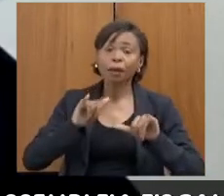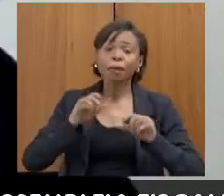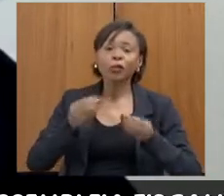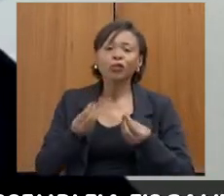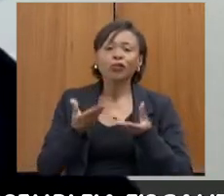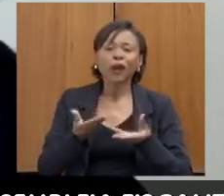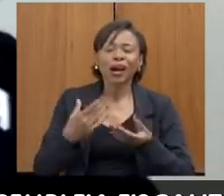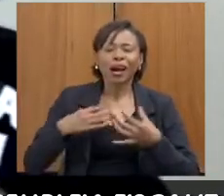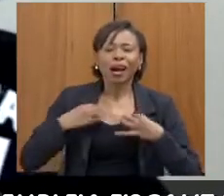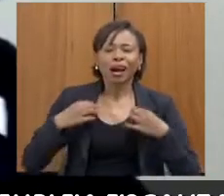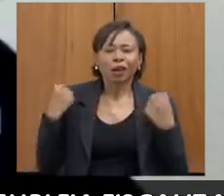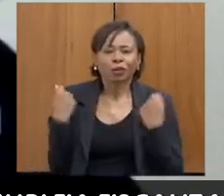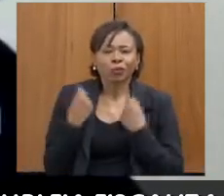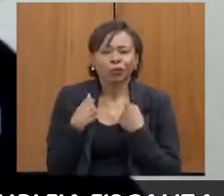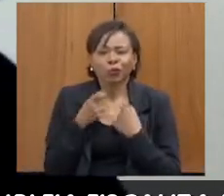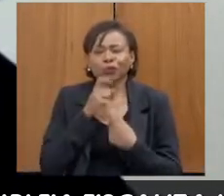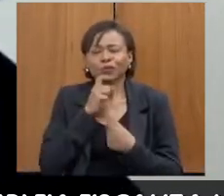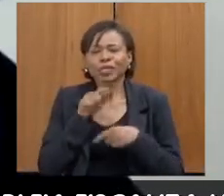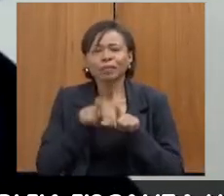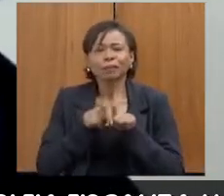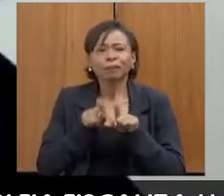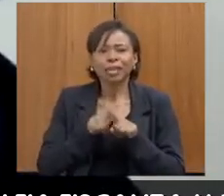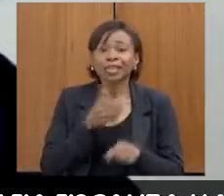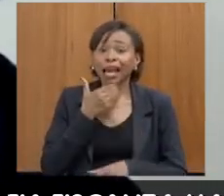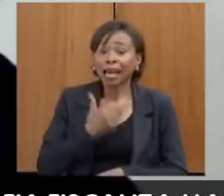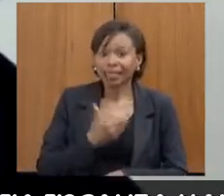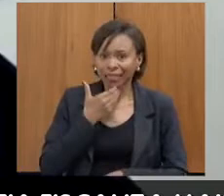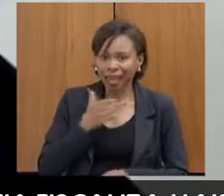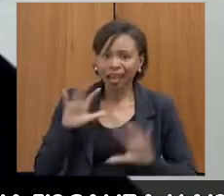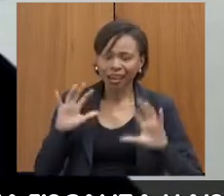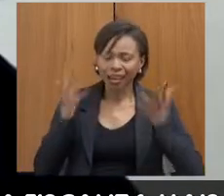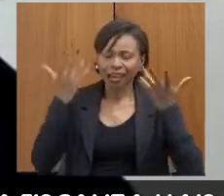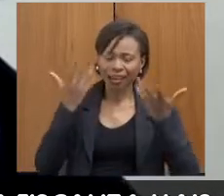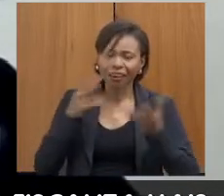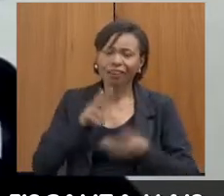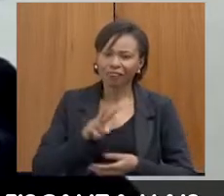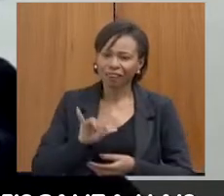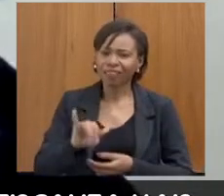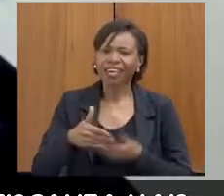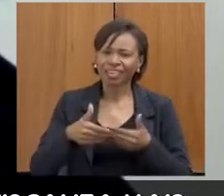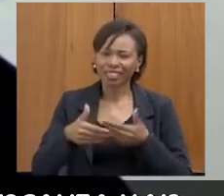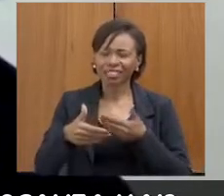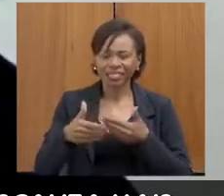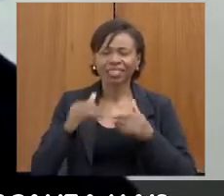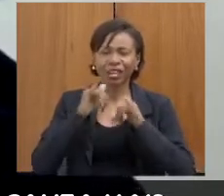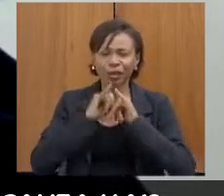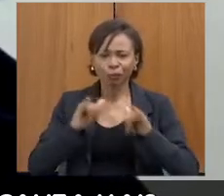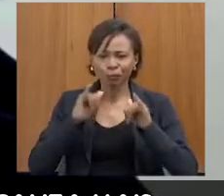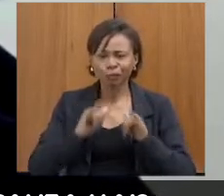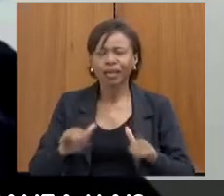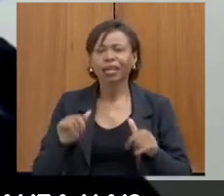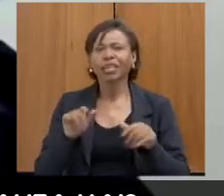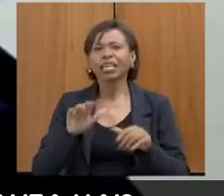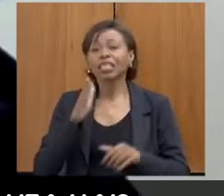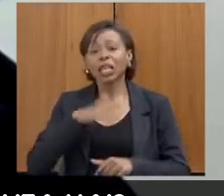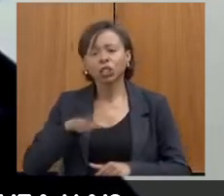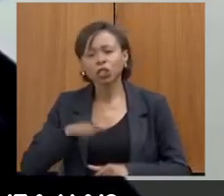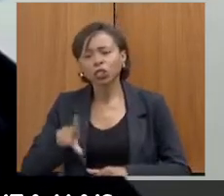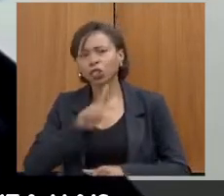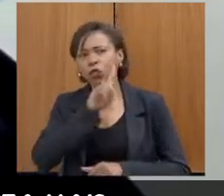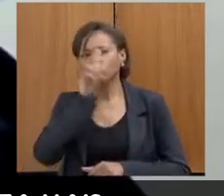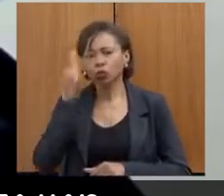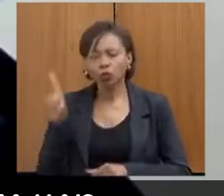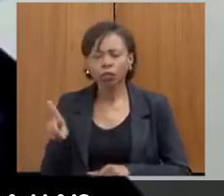no Natal, no final do ano, temos também o Dia das Crianças que a gente comemora junto com a população, então a gente tem,